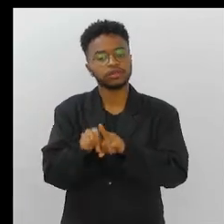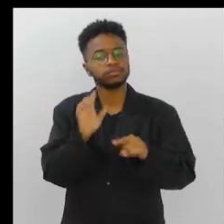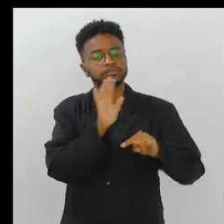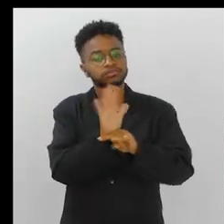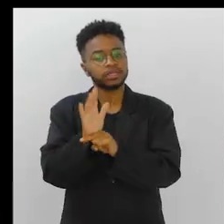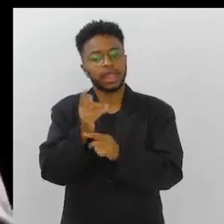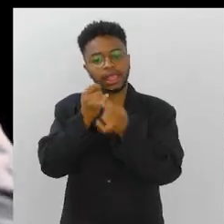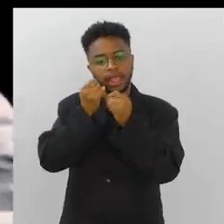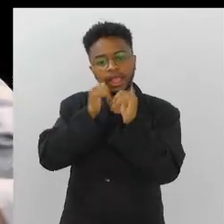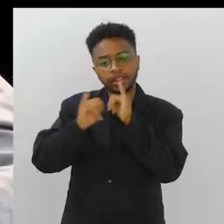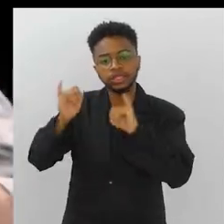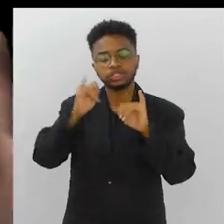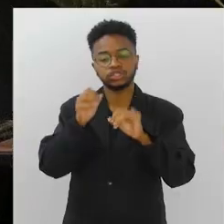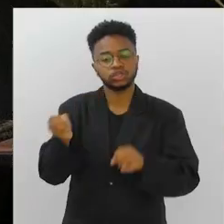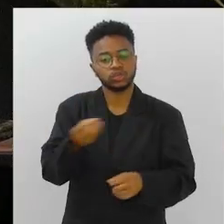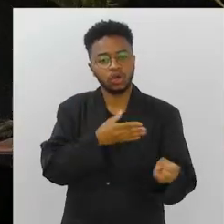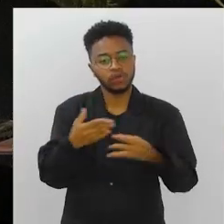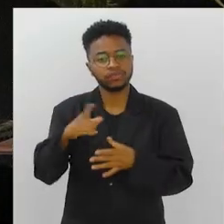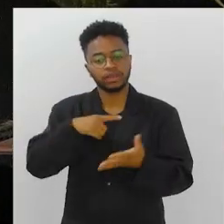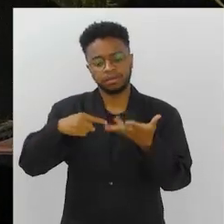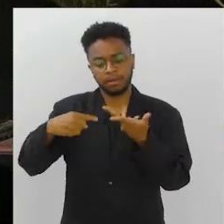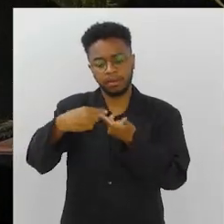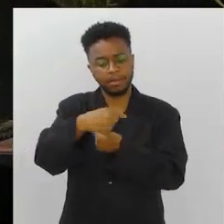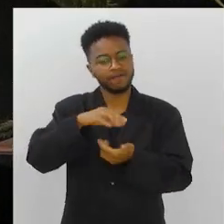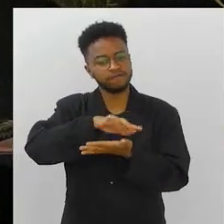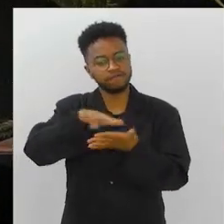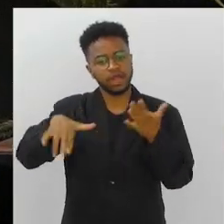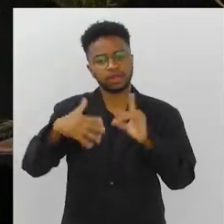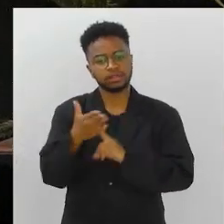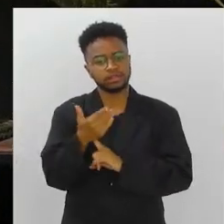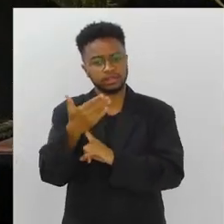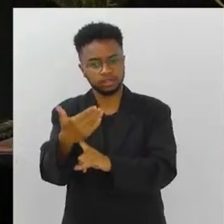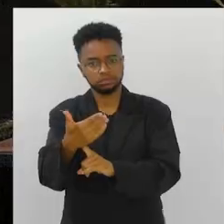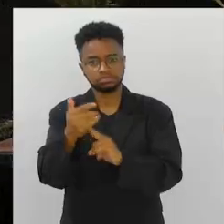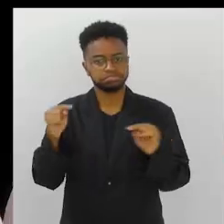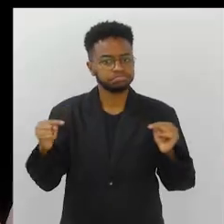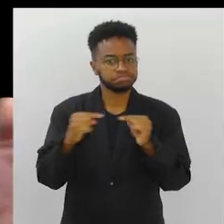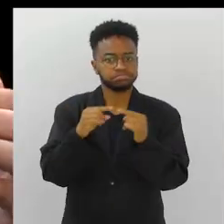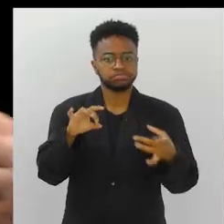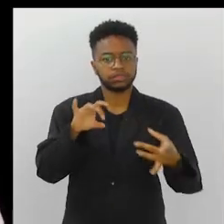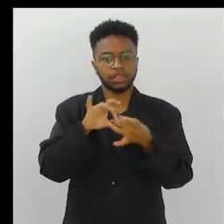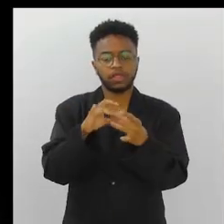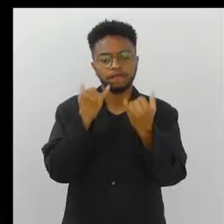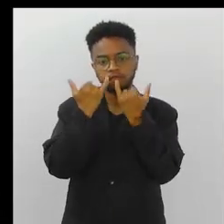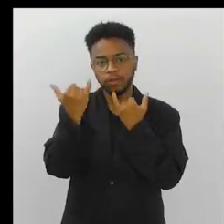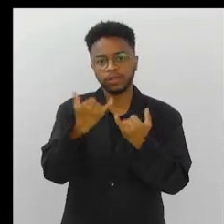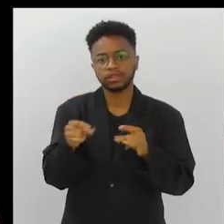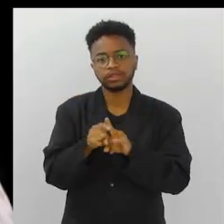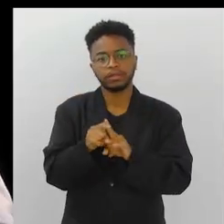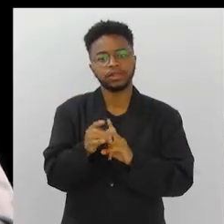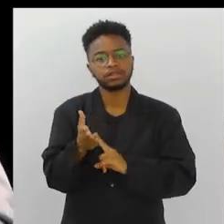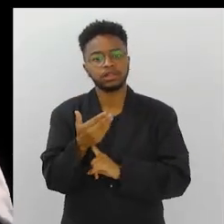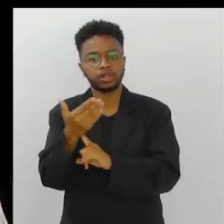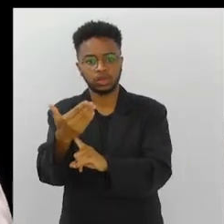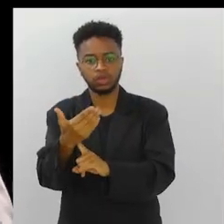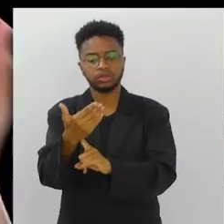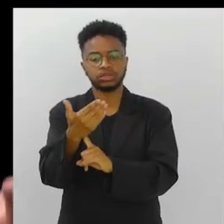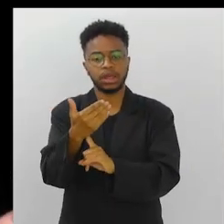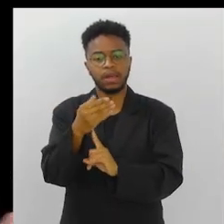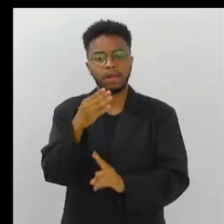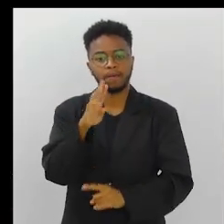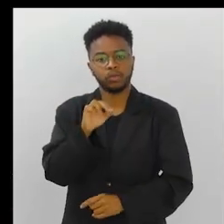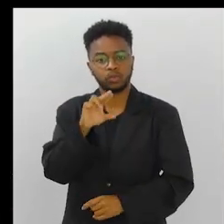novas energias. Enfim, são inúmeros os campos em que essas tecnologias, tanto informacionais quanto tecnologia